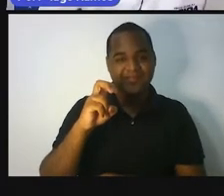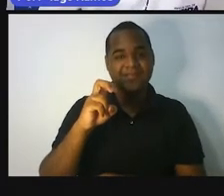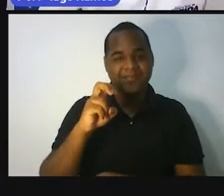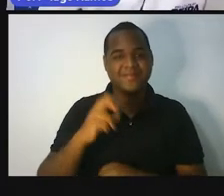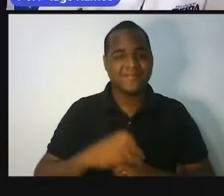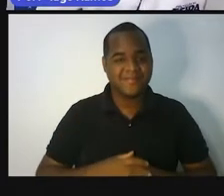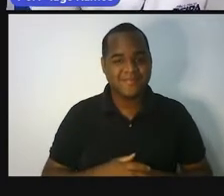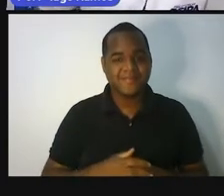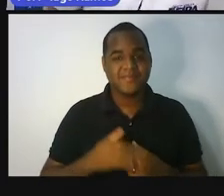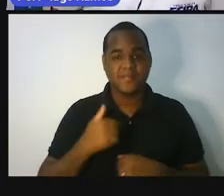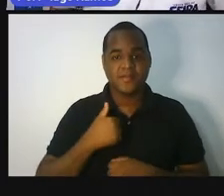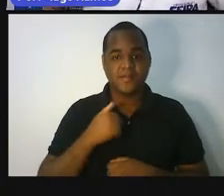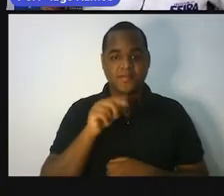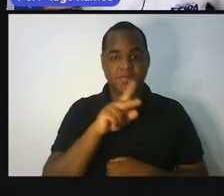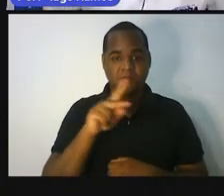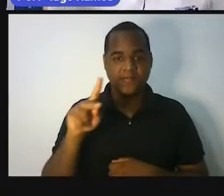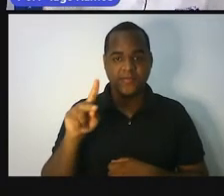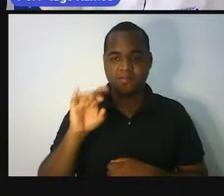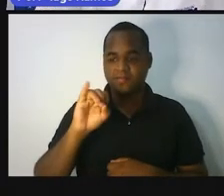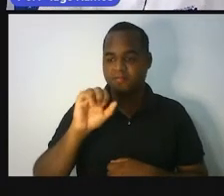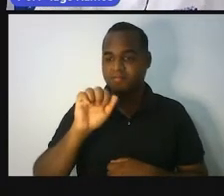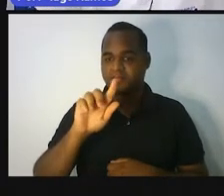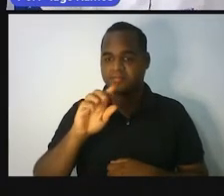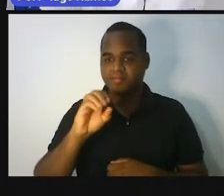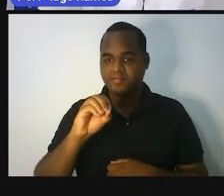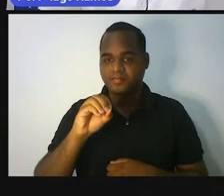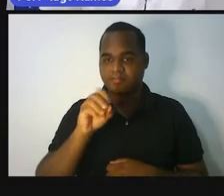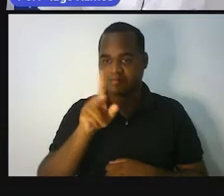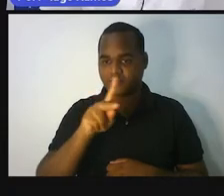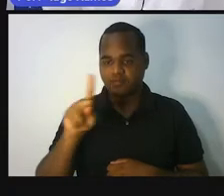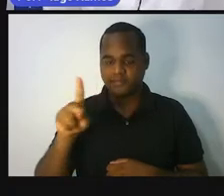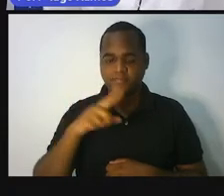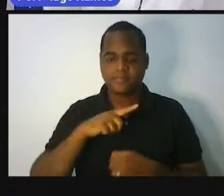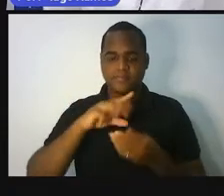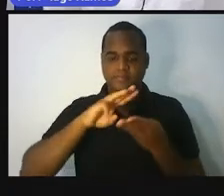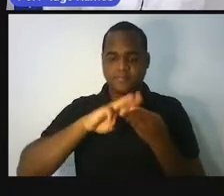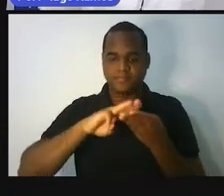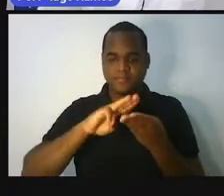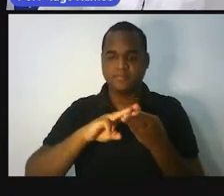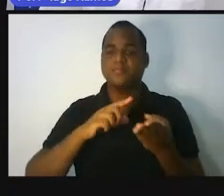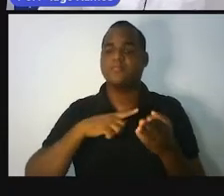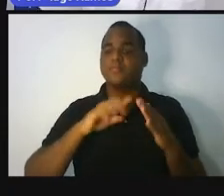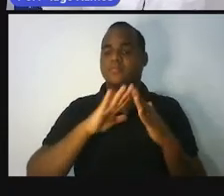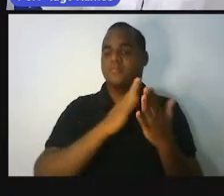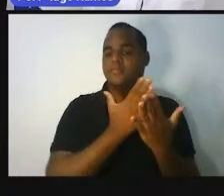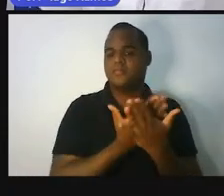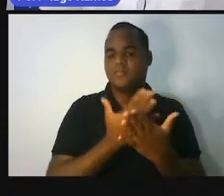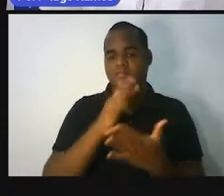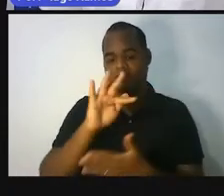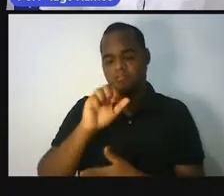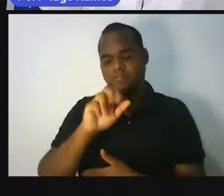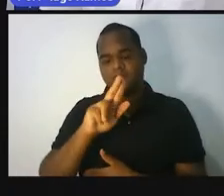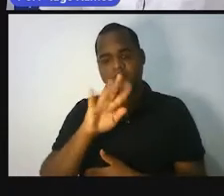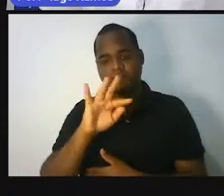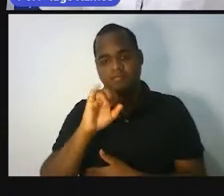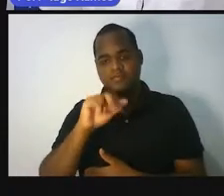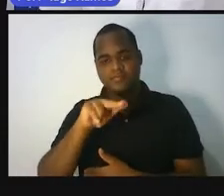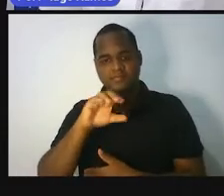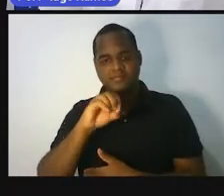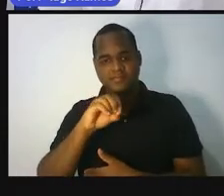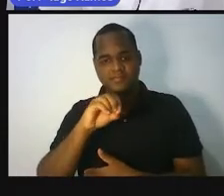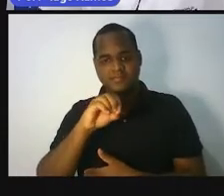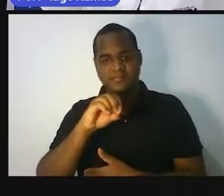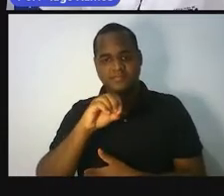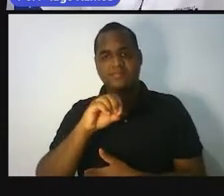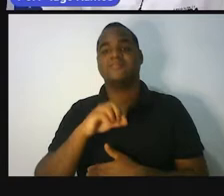Eu sou Iago Ramos, eu sou professor de matemática da Escola Municipal Faustino Dias Lima,